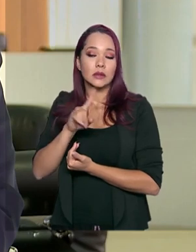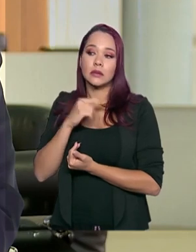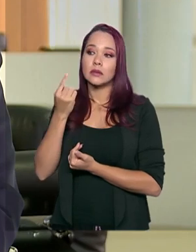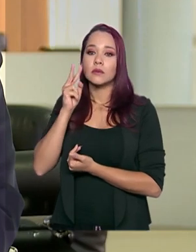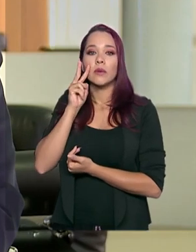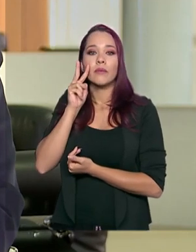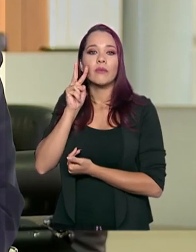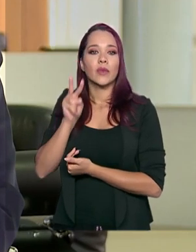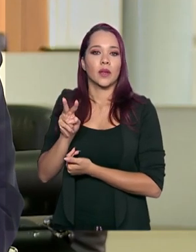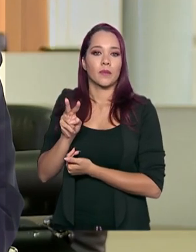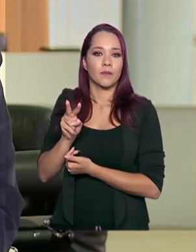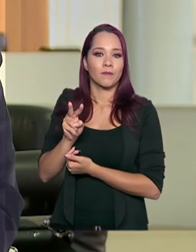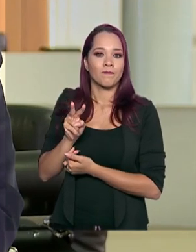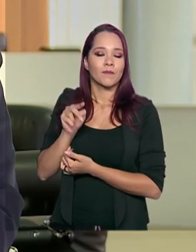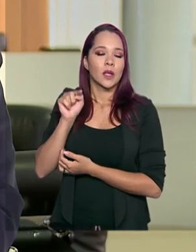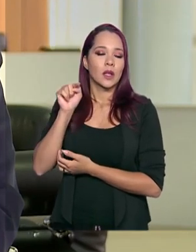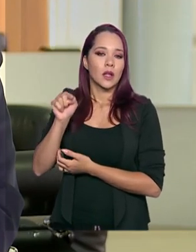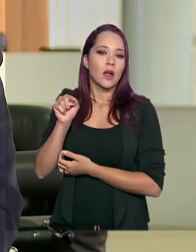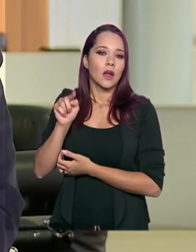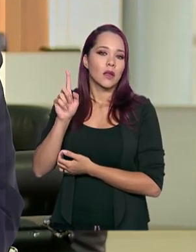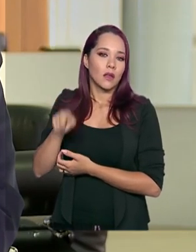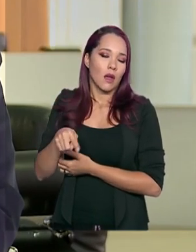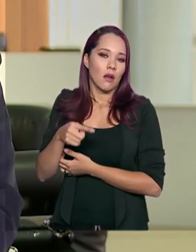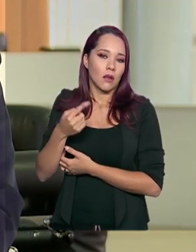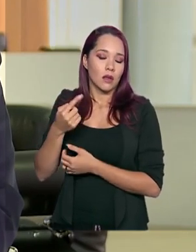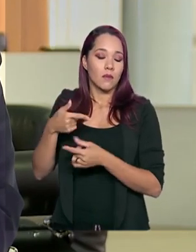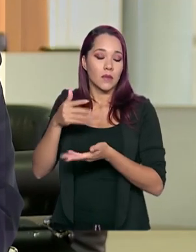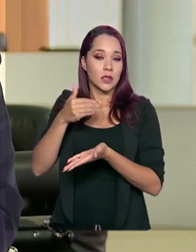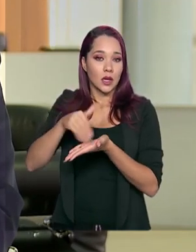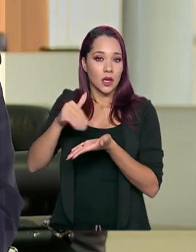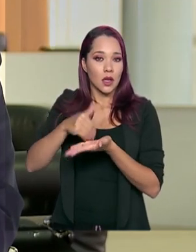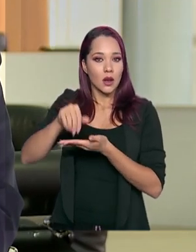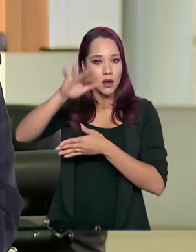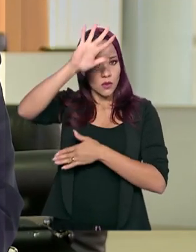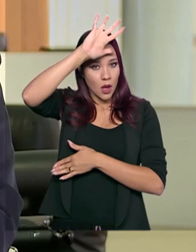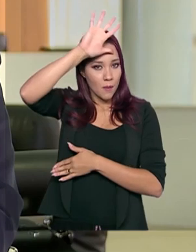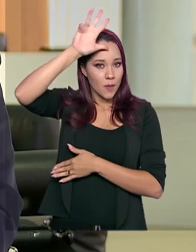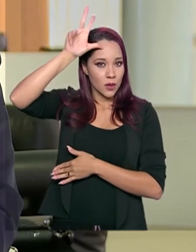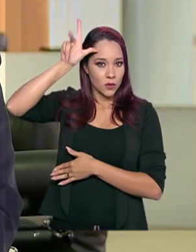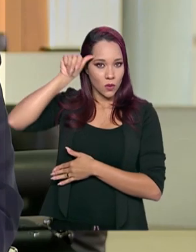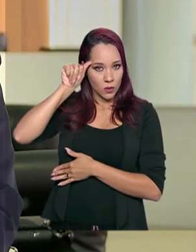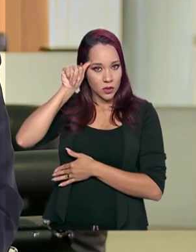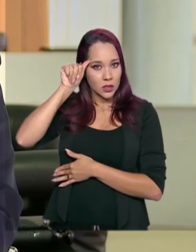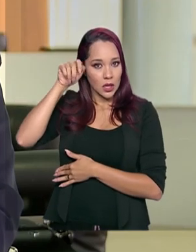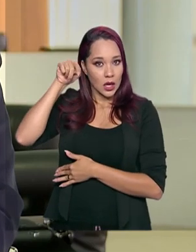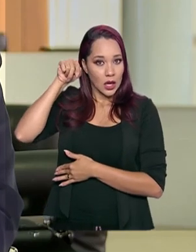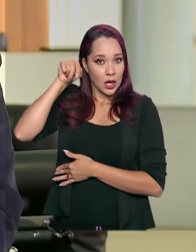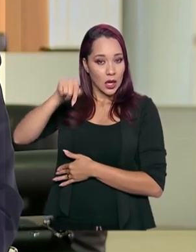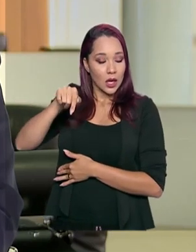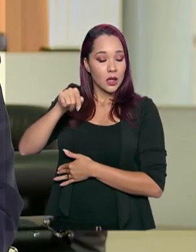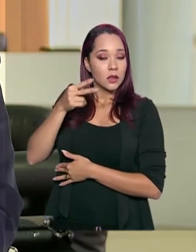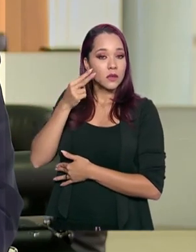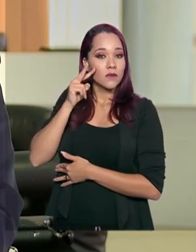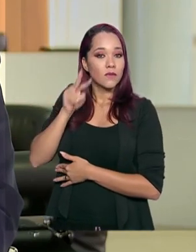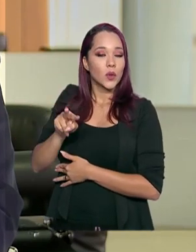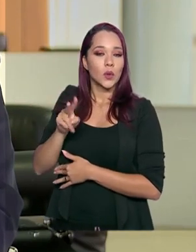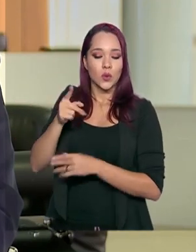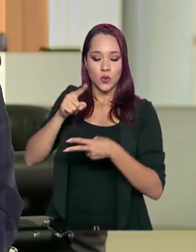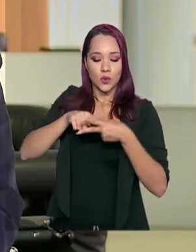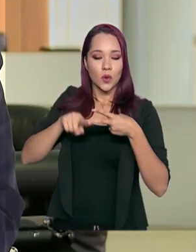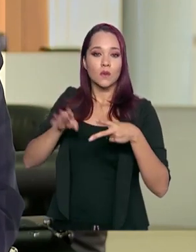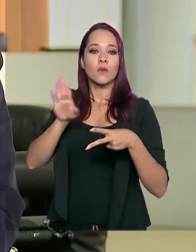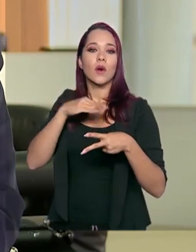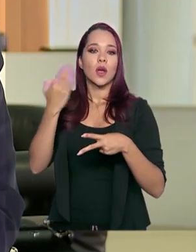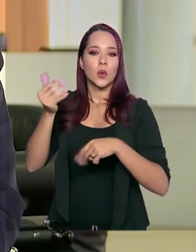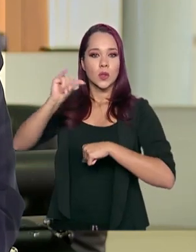a questão que, inclusive, a Secretaria do Amazonas assumiu essa semana de que essas pessoas, os dois que faleceram em